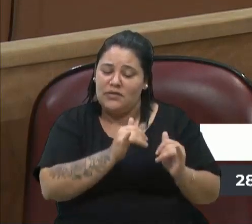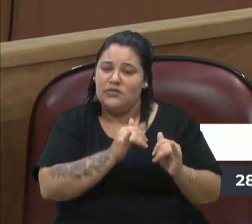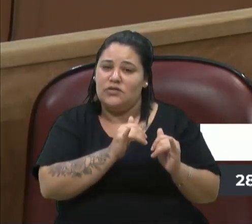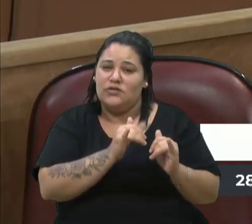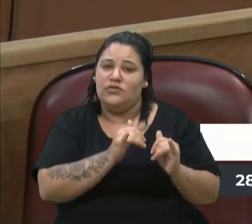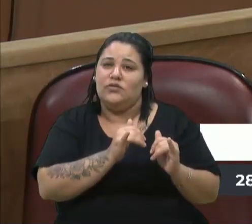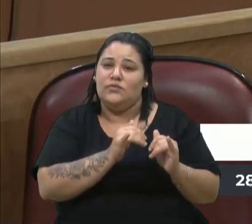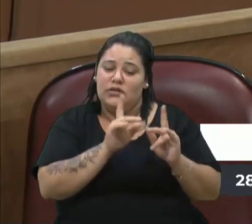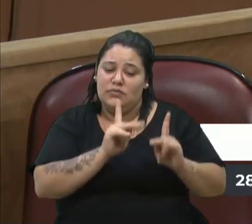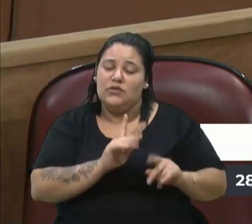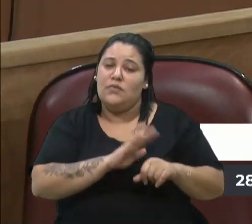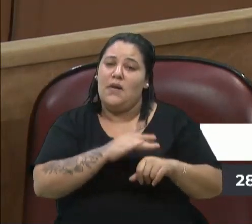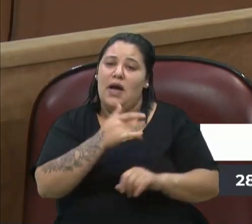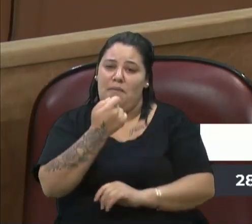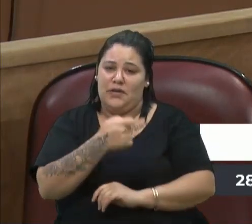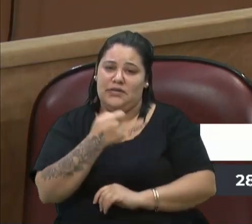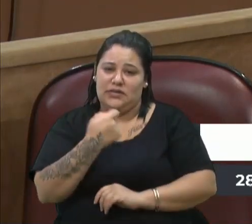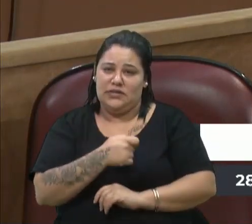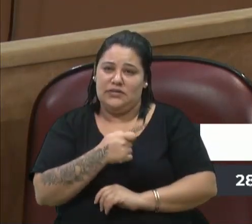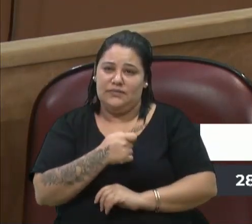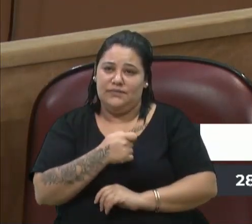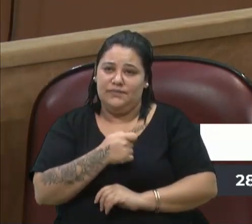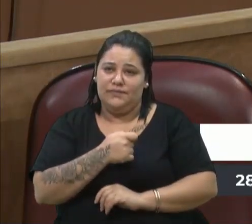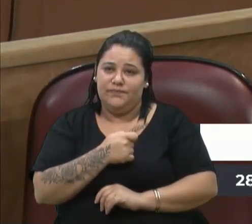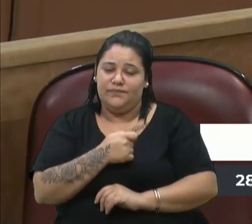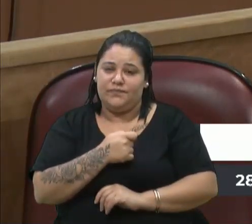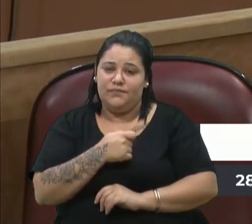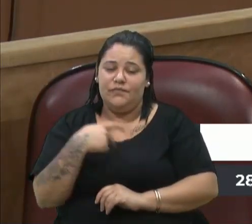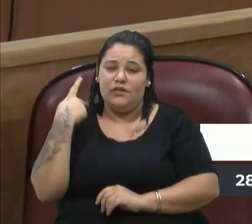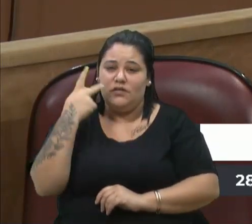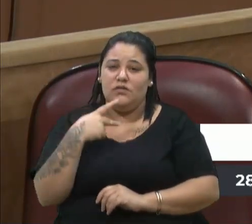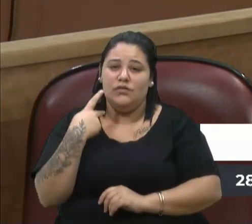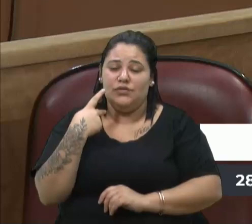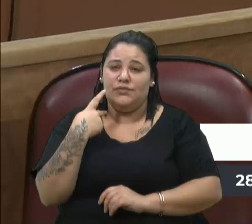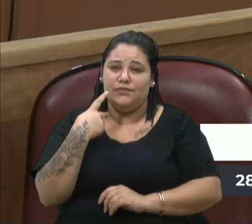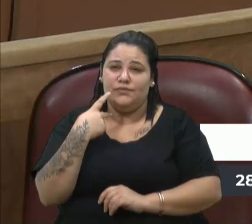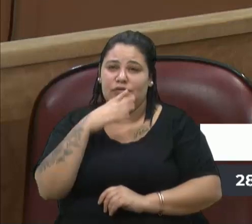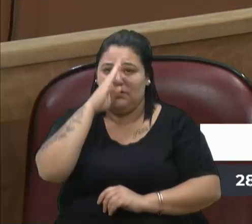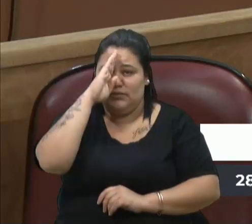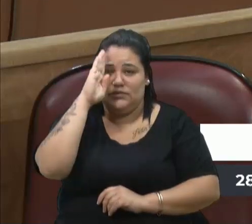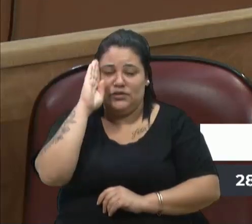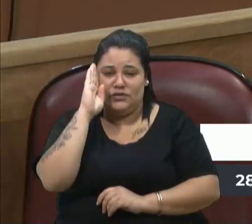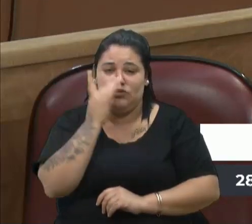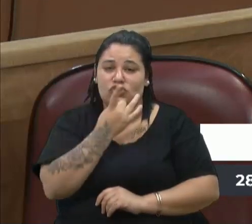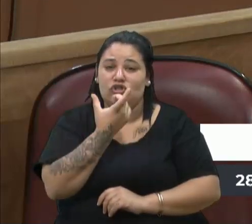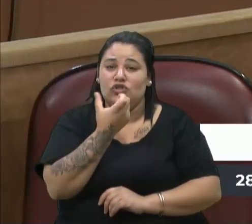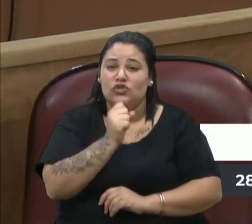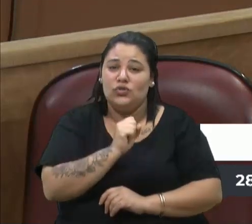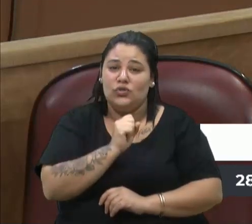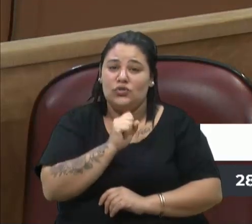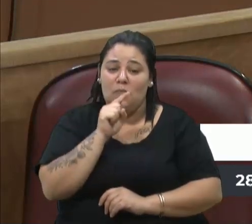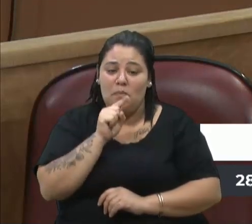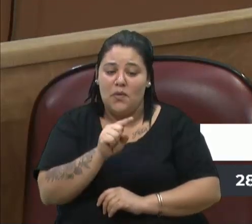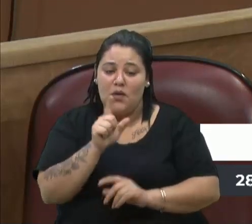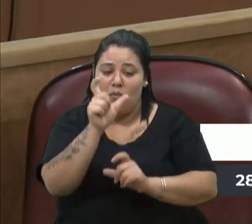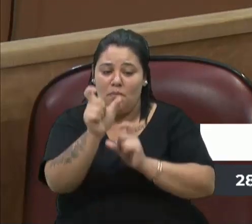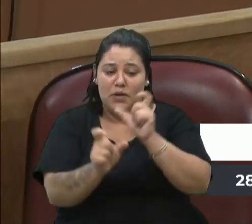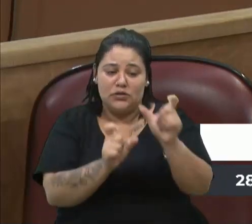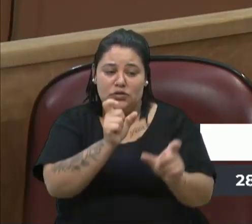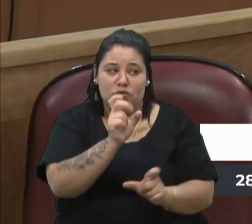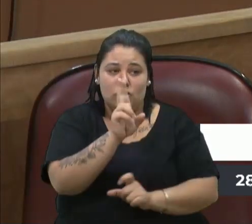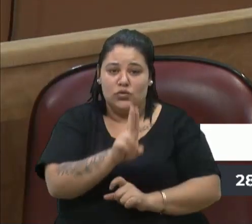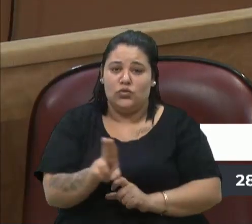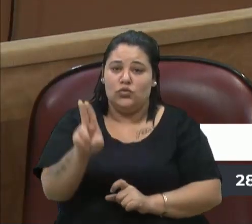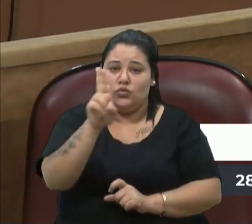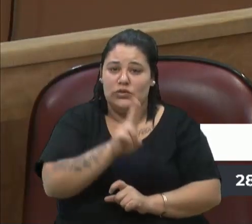que mais precisa, vereador D'Ambrosio, senhor ouviu, 18 mil pessoas, no mês passado, sufruíram dessa